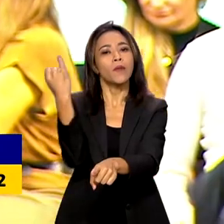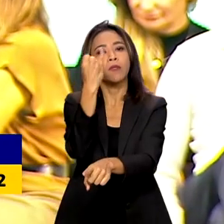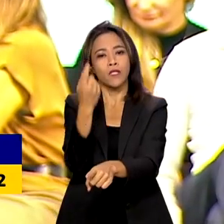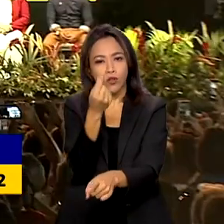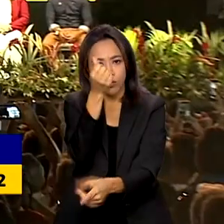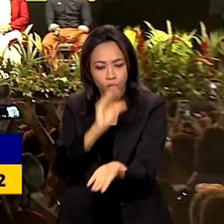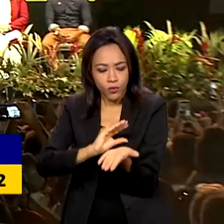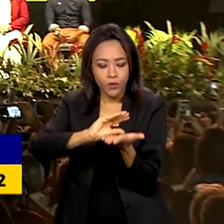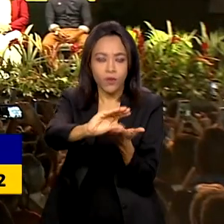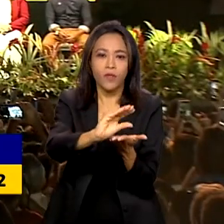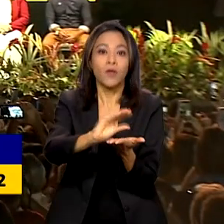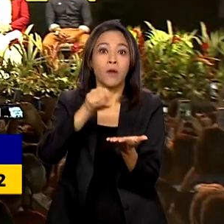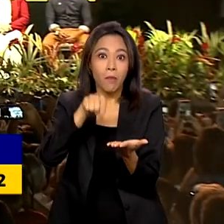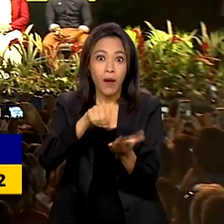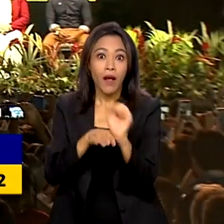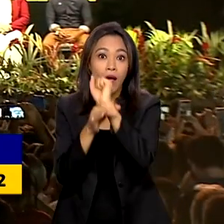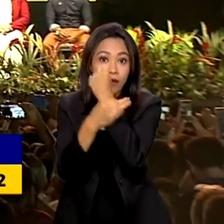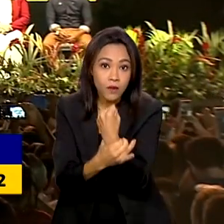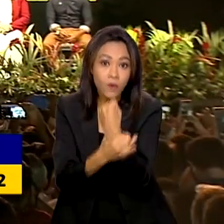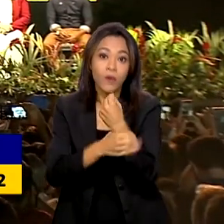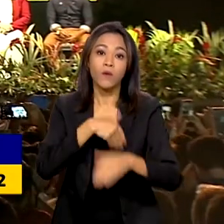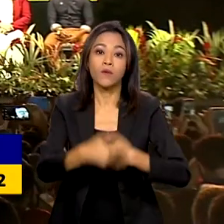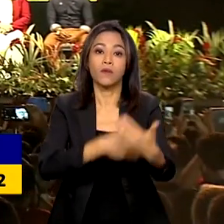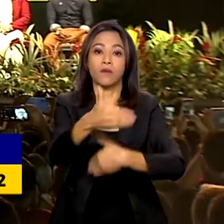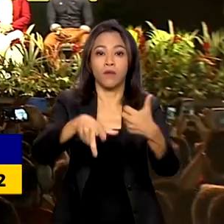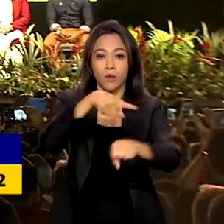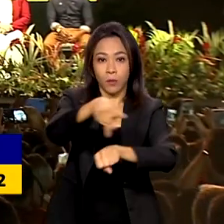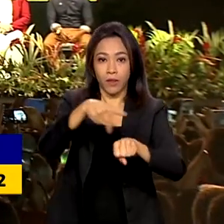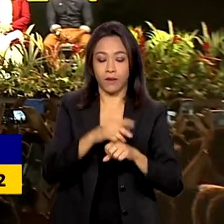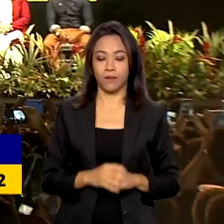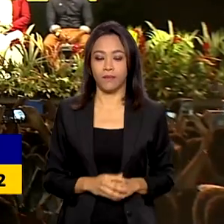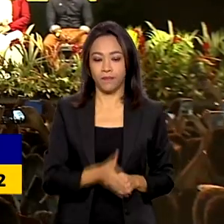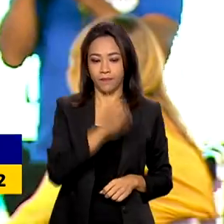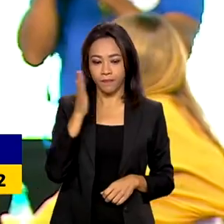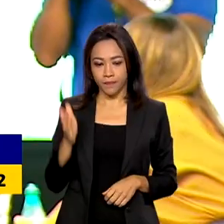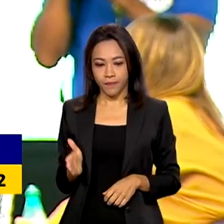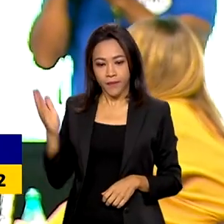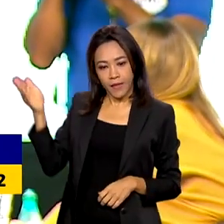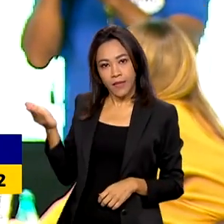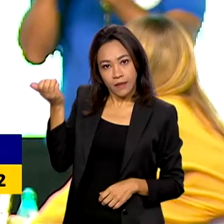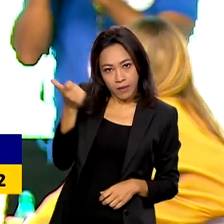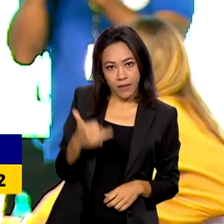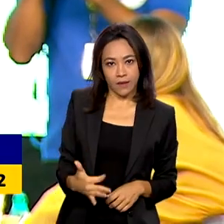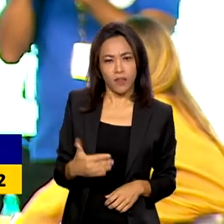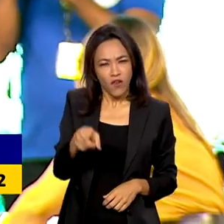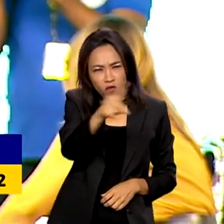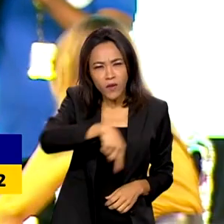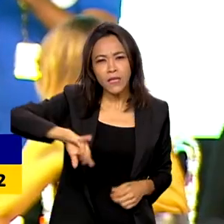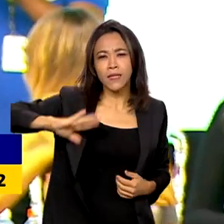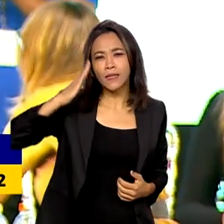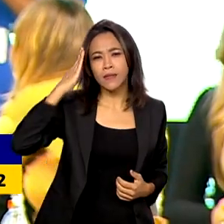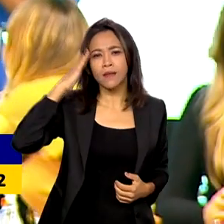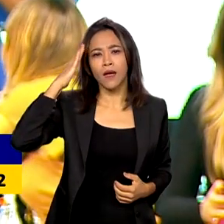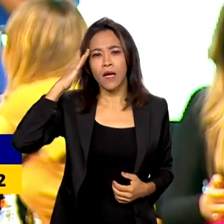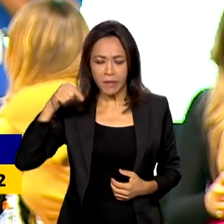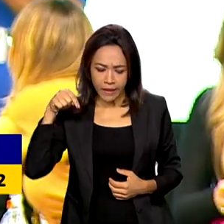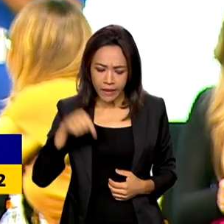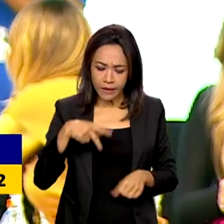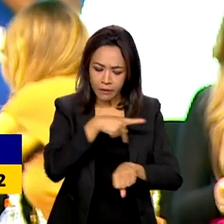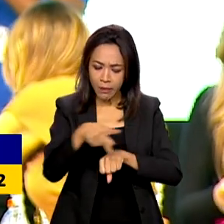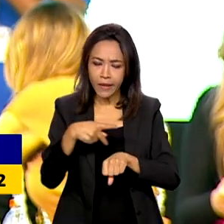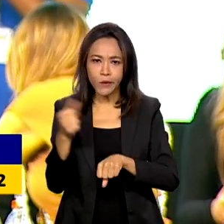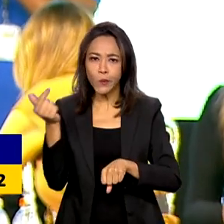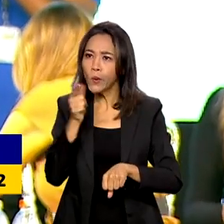garantir o desenvolvimento do país. Vocês sabem que esse país não vai para frente